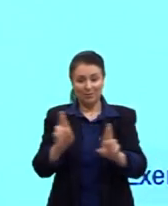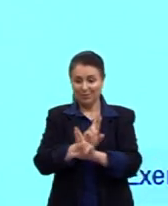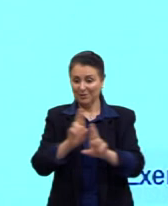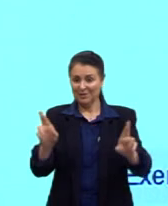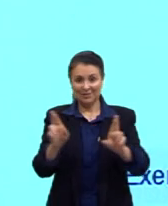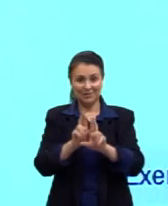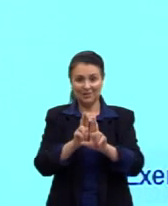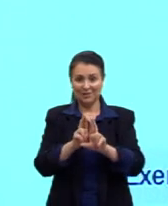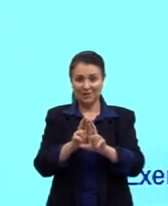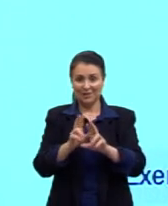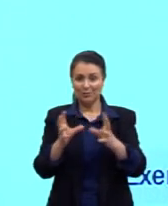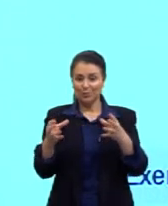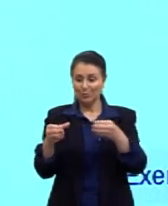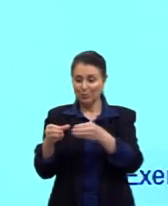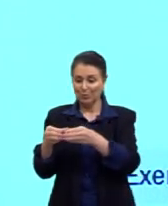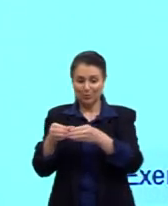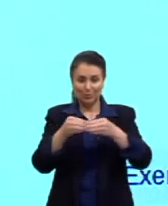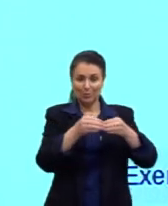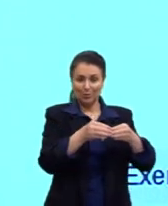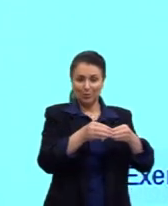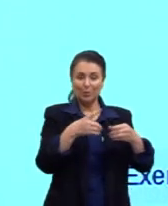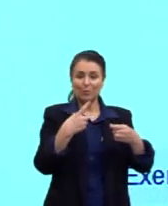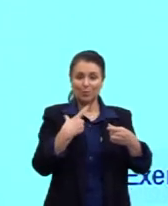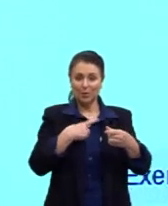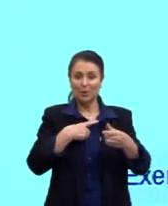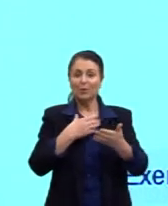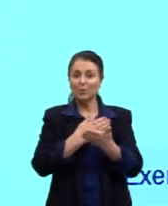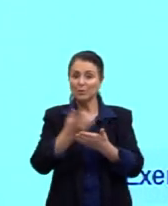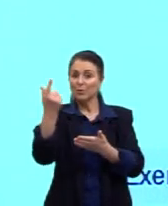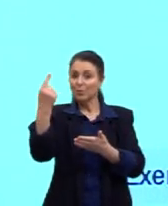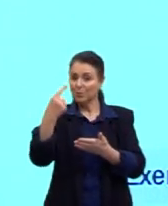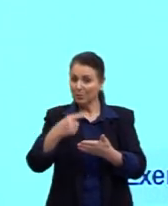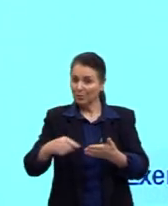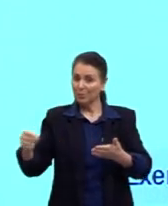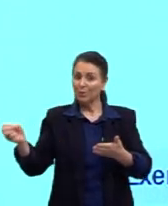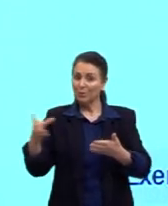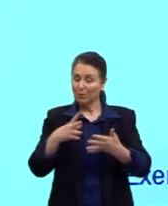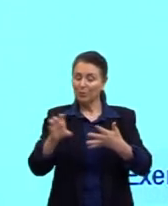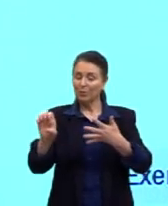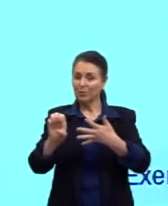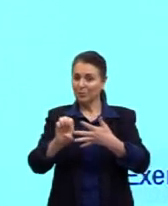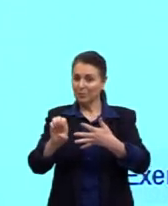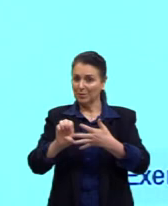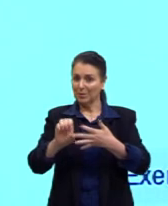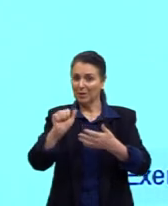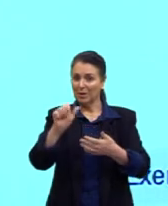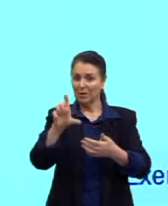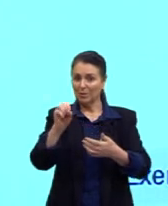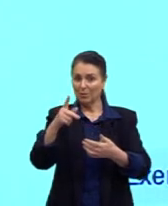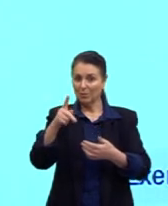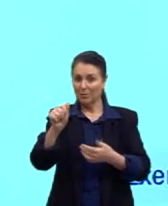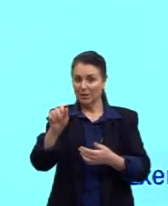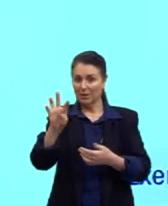Porque houve a especiação. Uma especiação alopátrica.